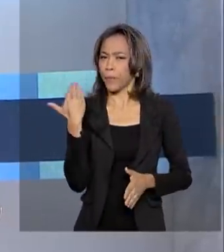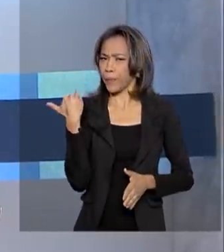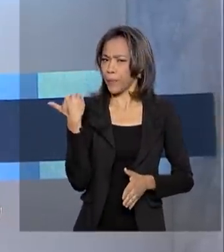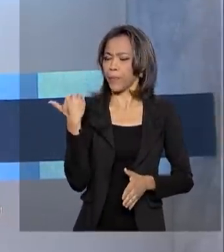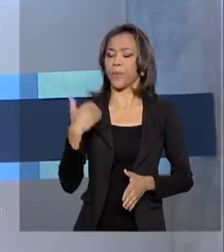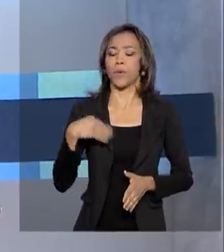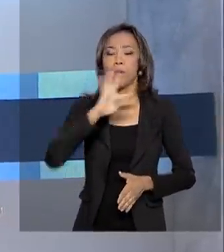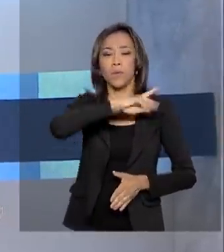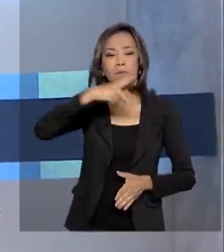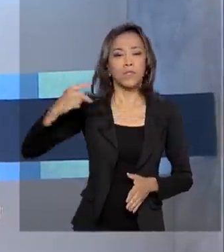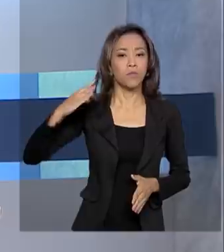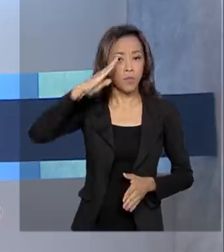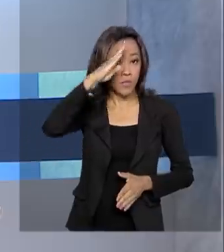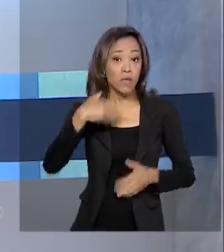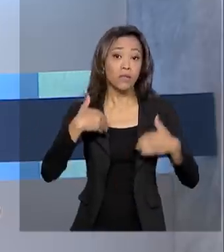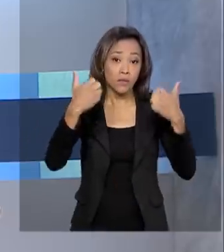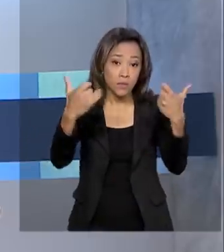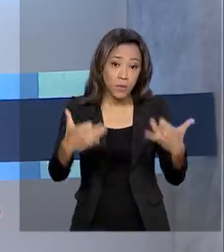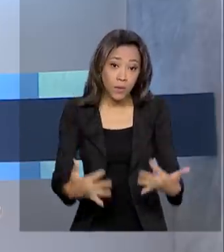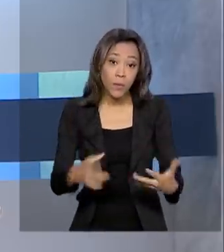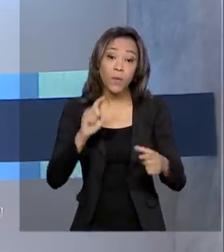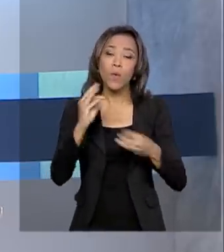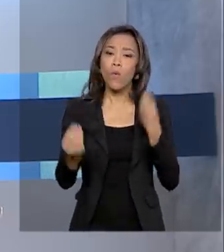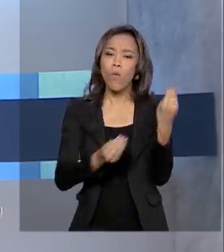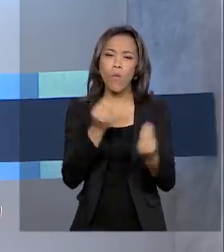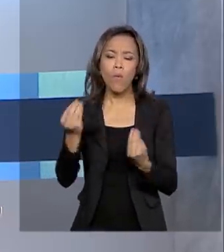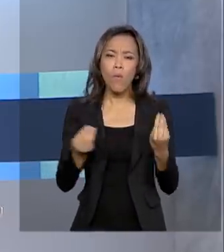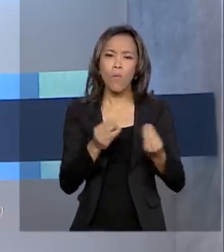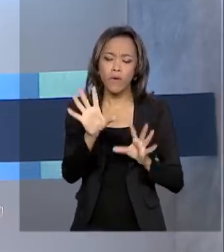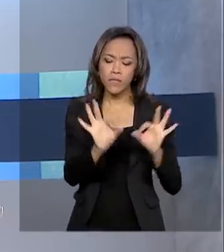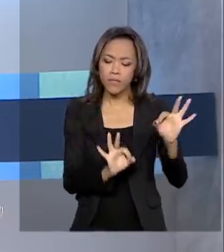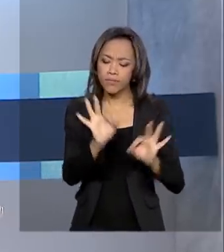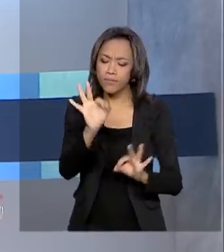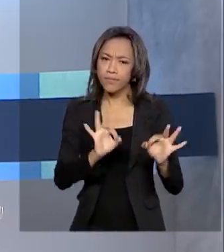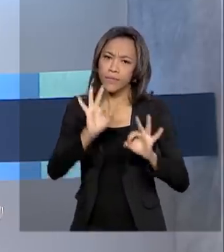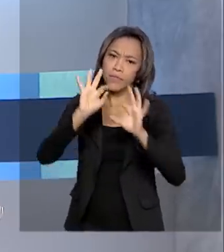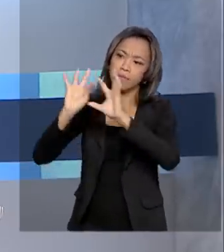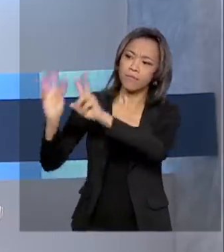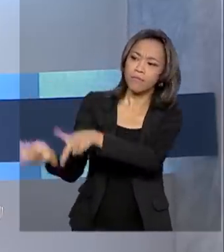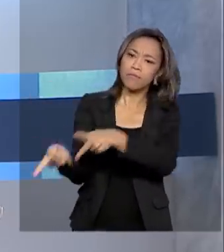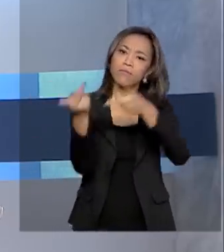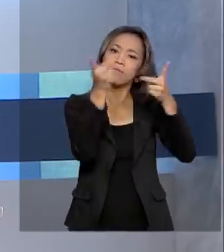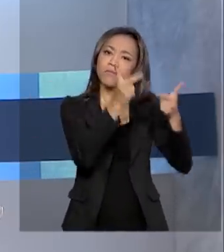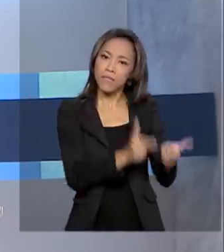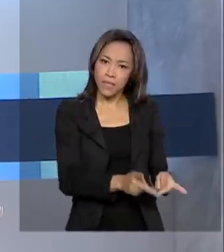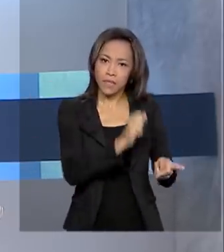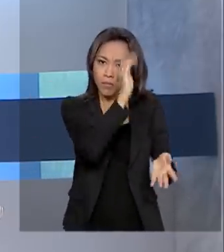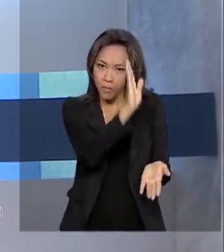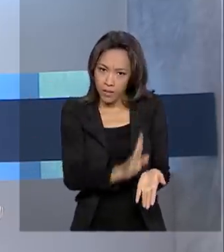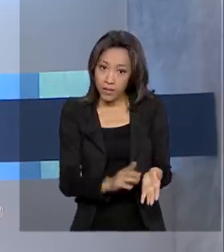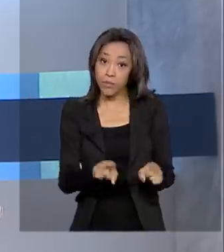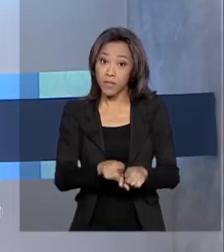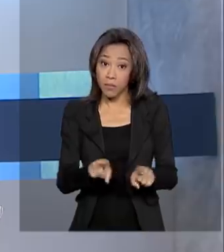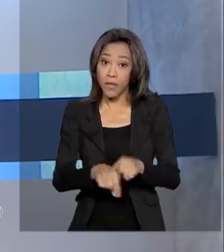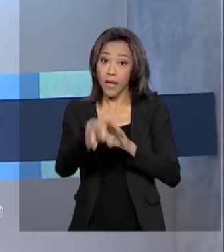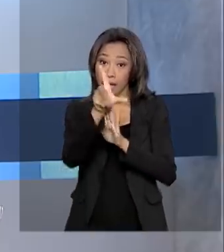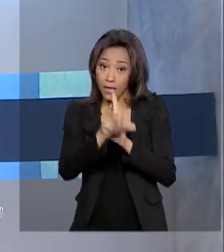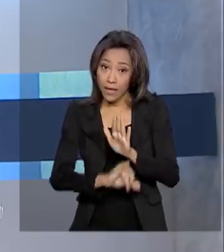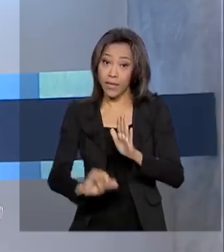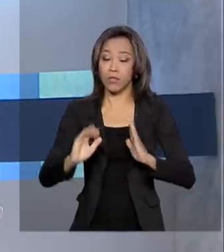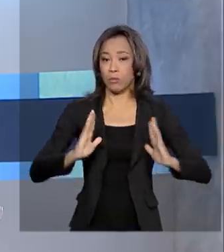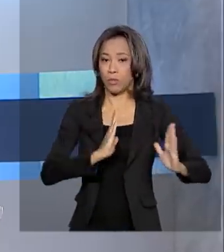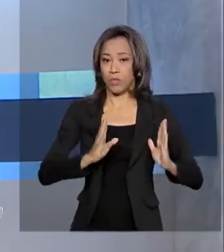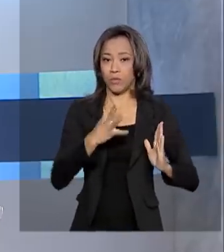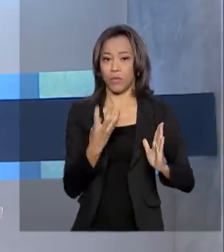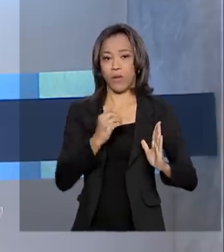Jair Bolsonaro falou sobre a operação de resgate dos brasileiros que estão na China e também sobre a atualização da lei da quarentena em